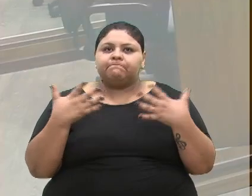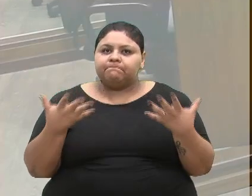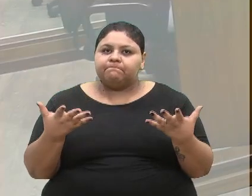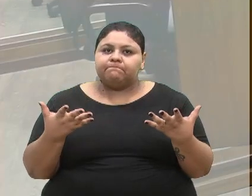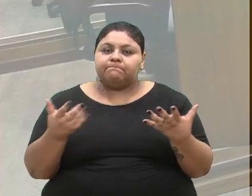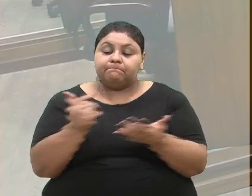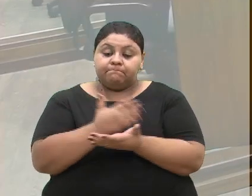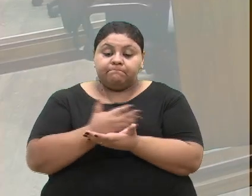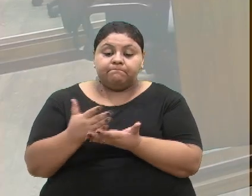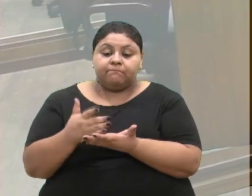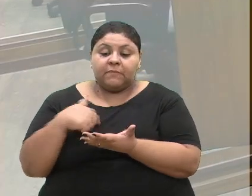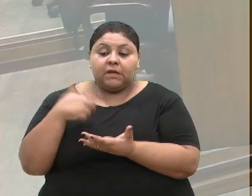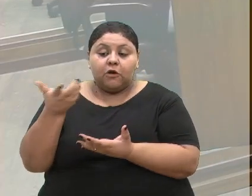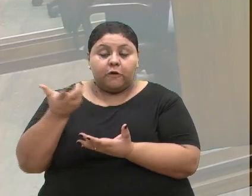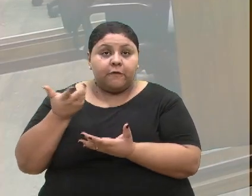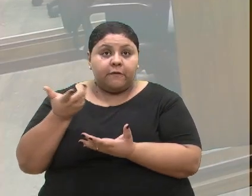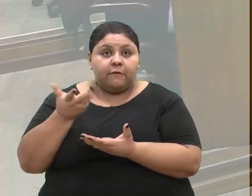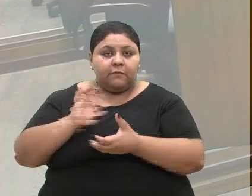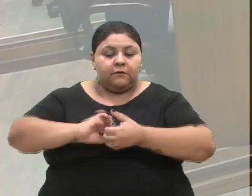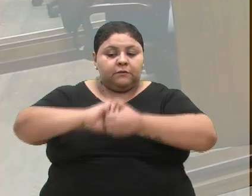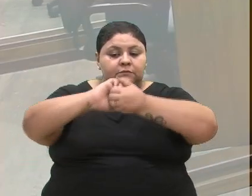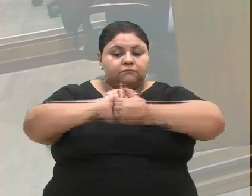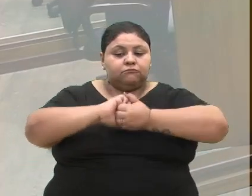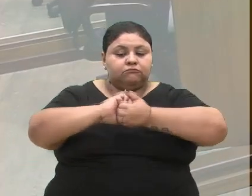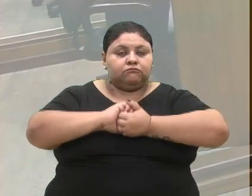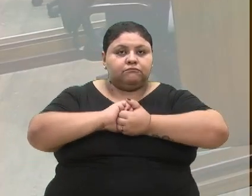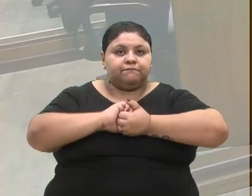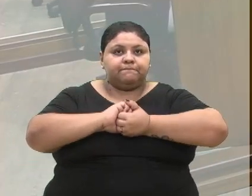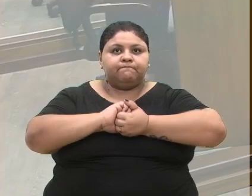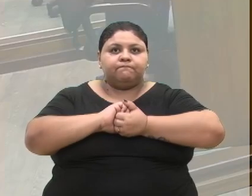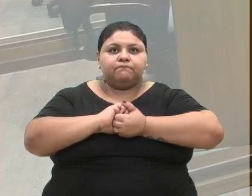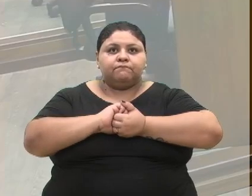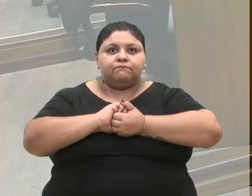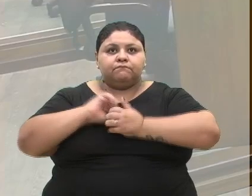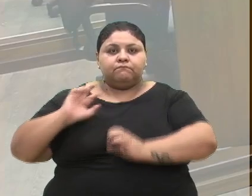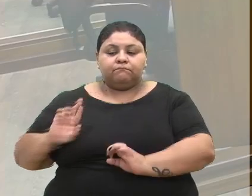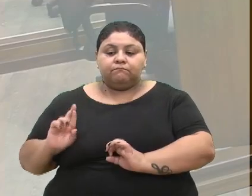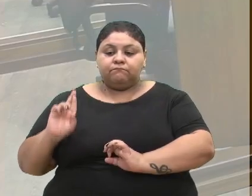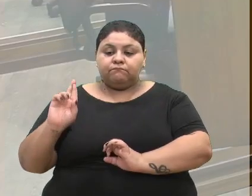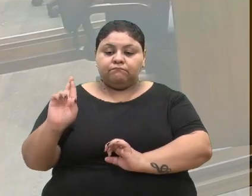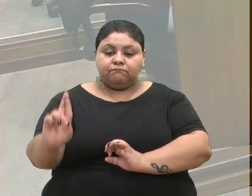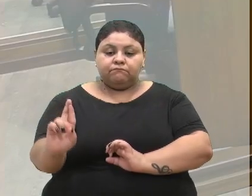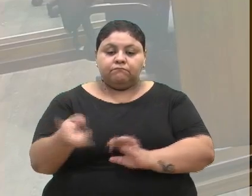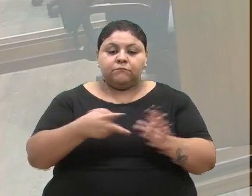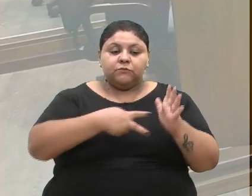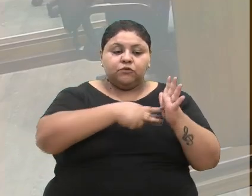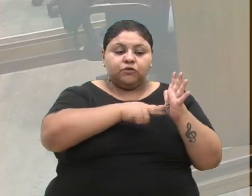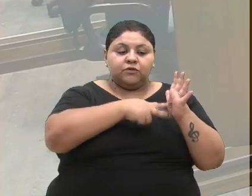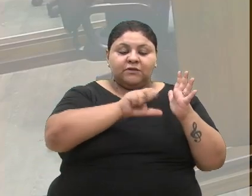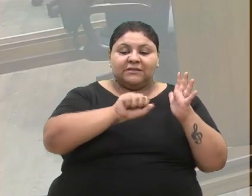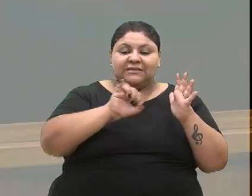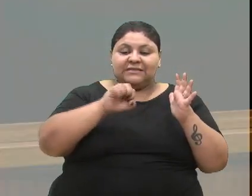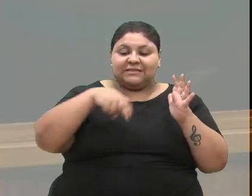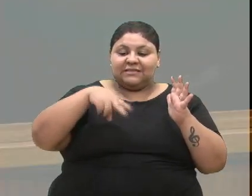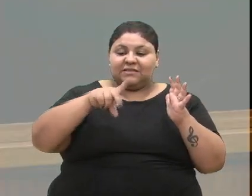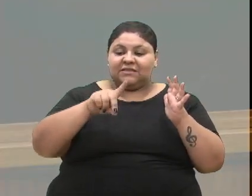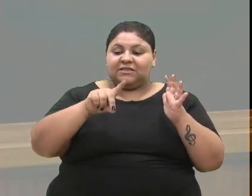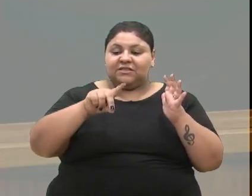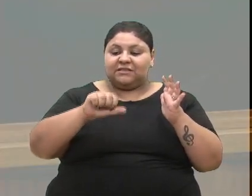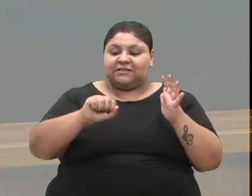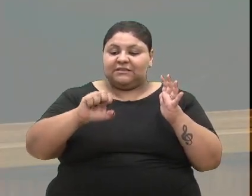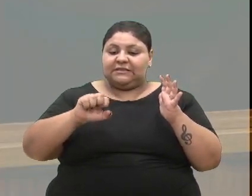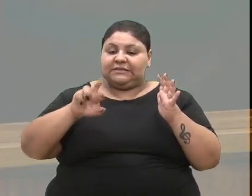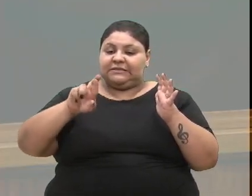Inicialmente, eu quero saudar aqui a representação do Sindicerve, o sindicato,